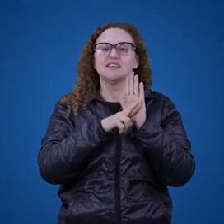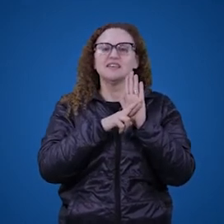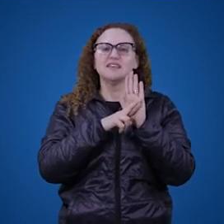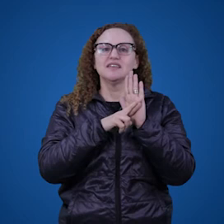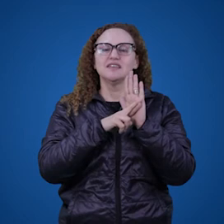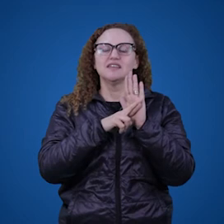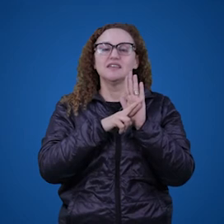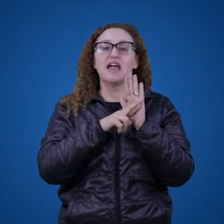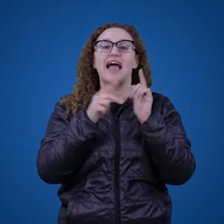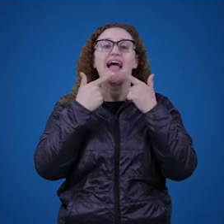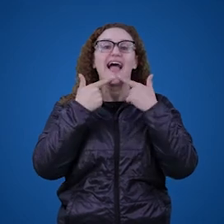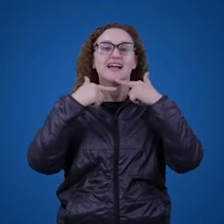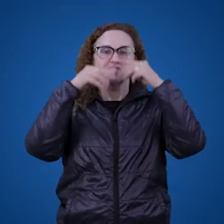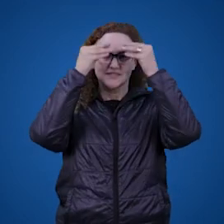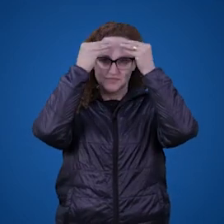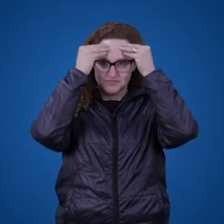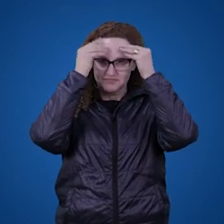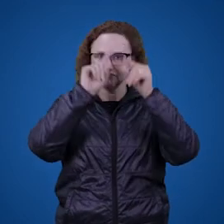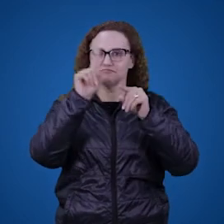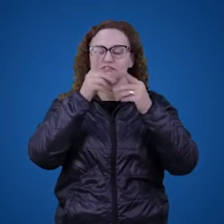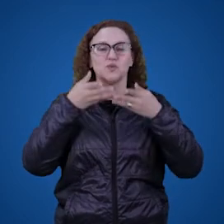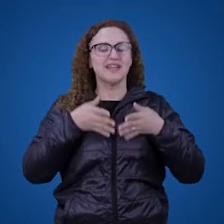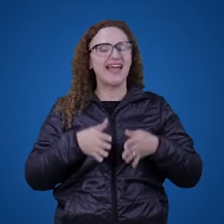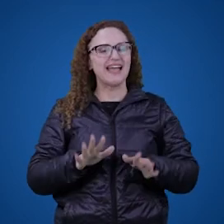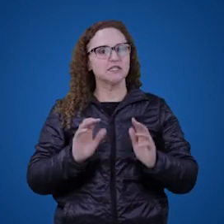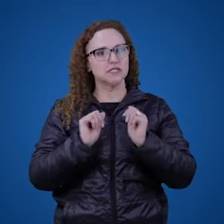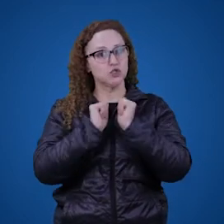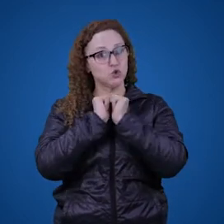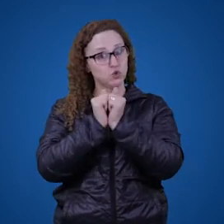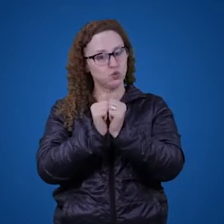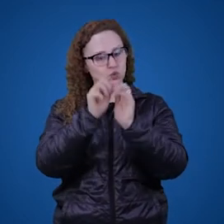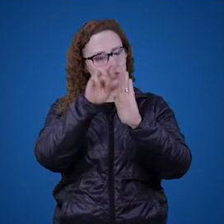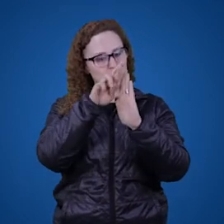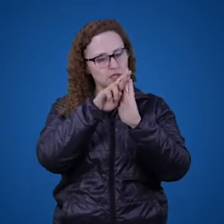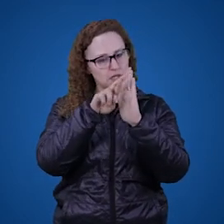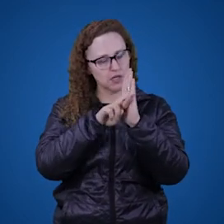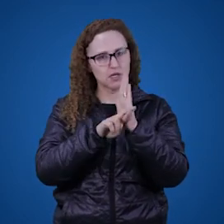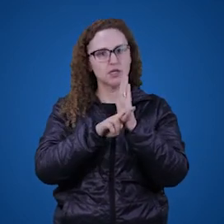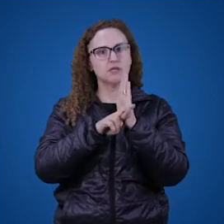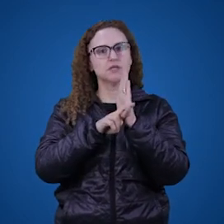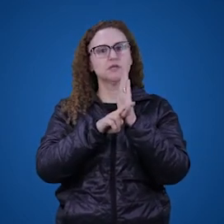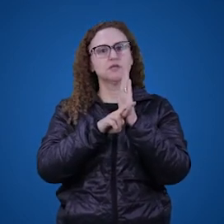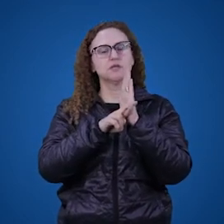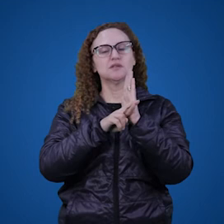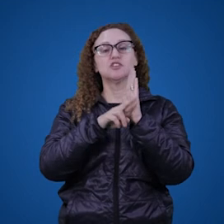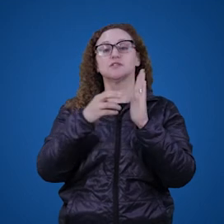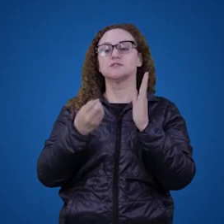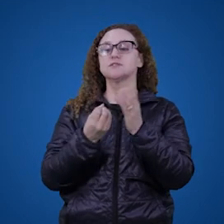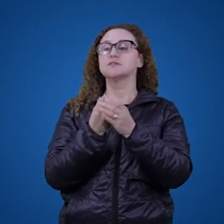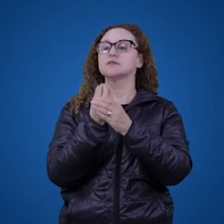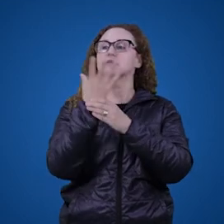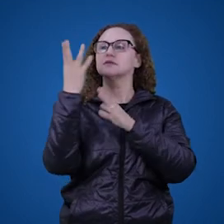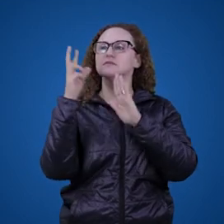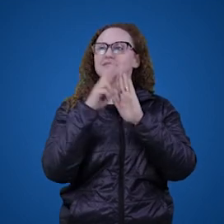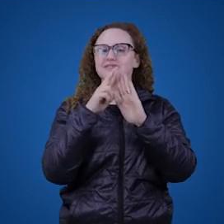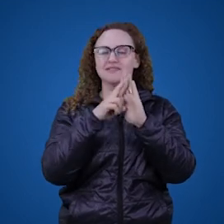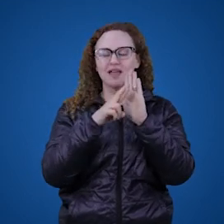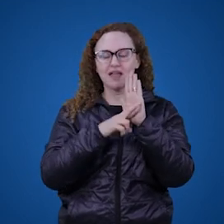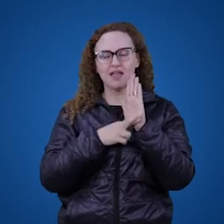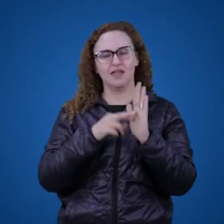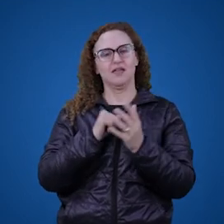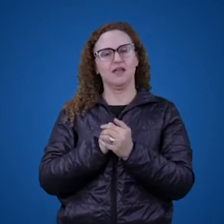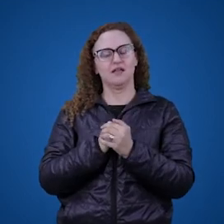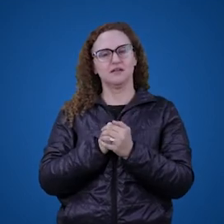Então, a linguagem, ela não nasce, obviamente, com as regras. Nós criamos essas regras enquanto a gente usa as